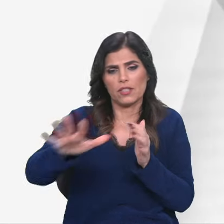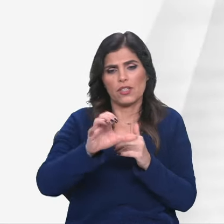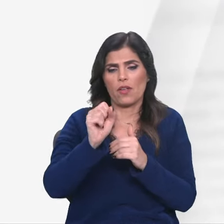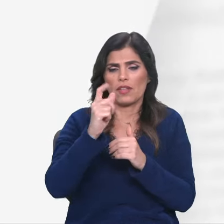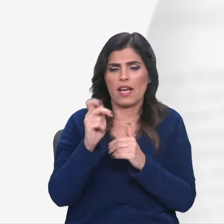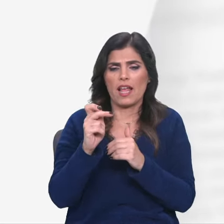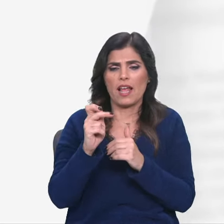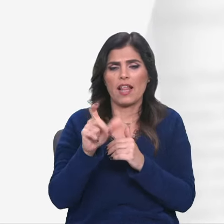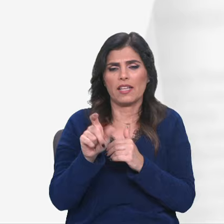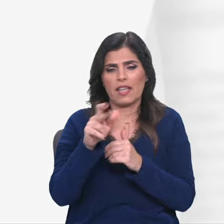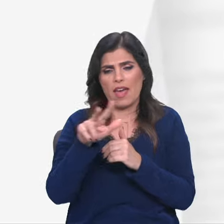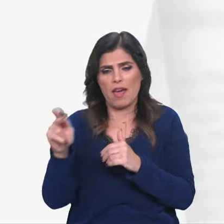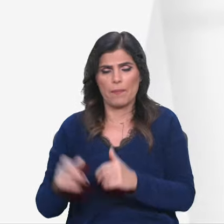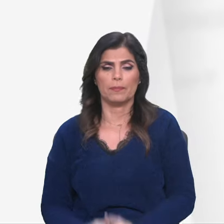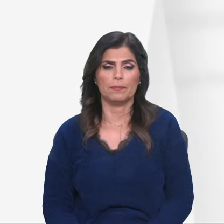Galileia.